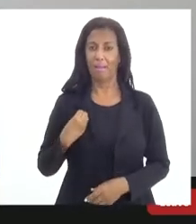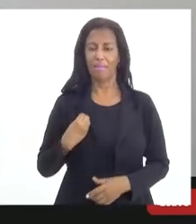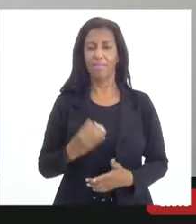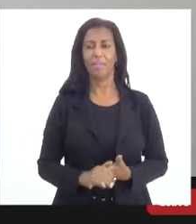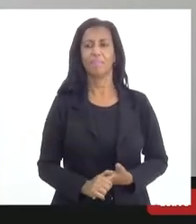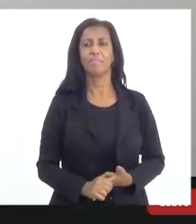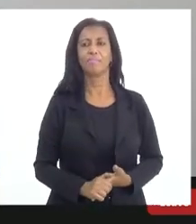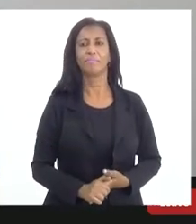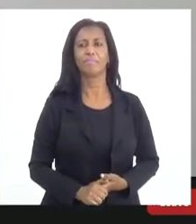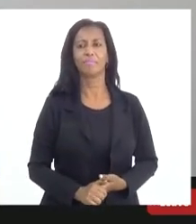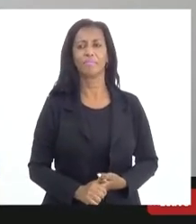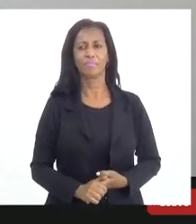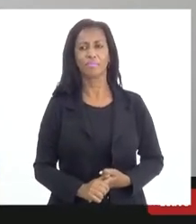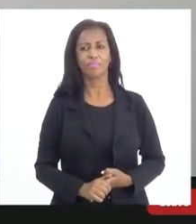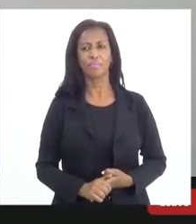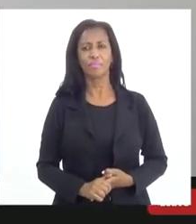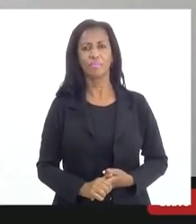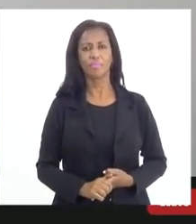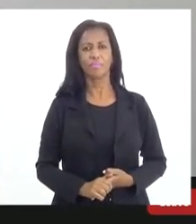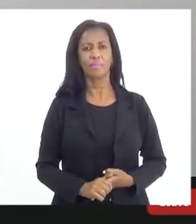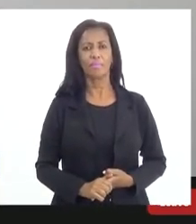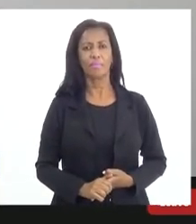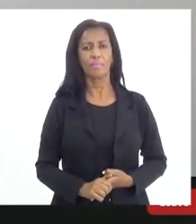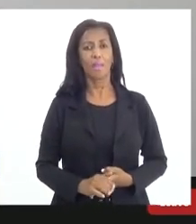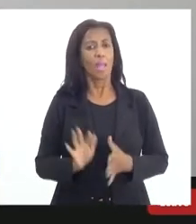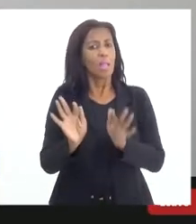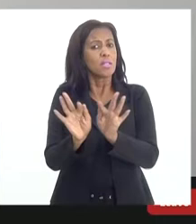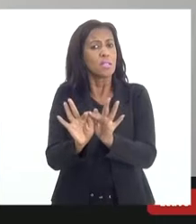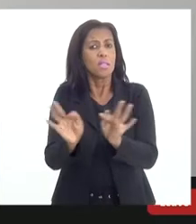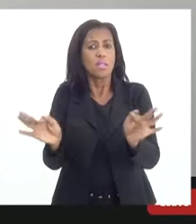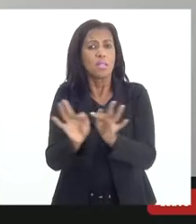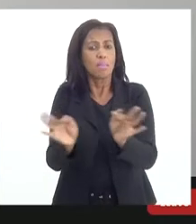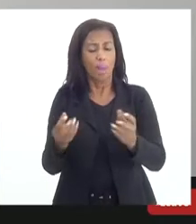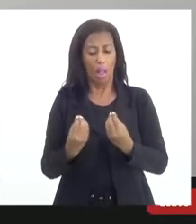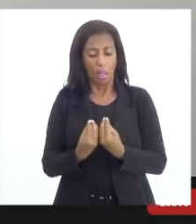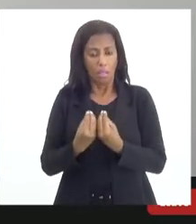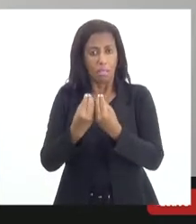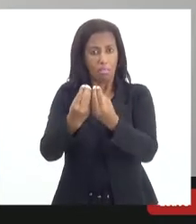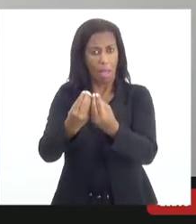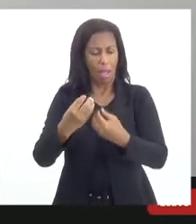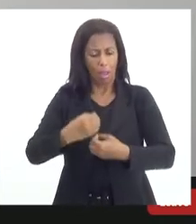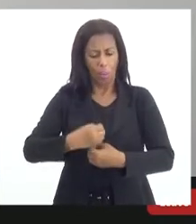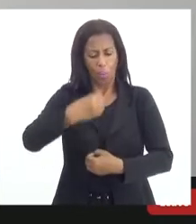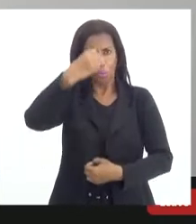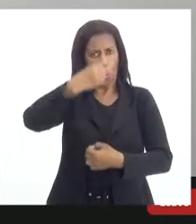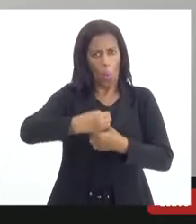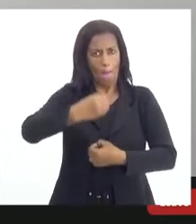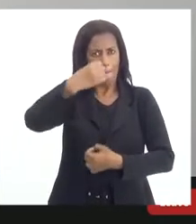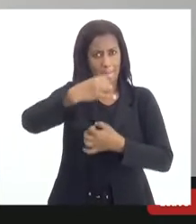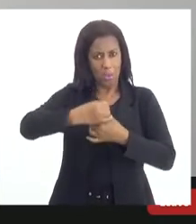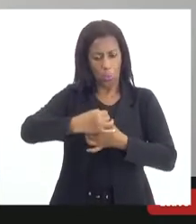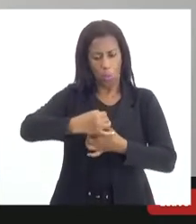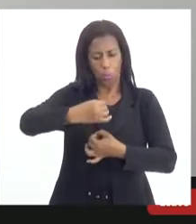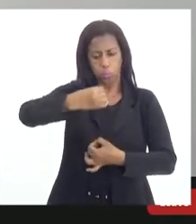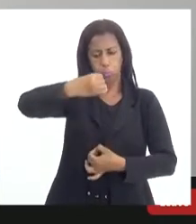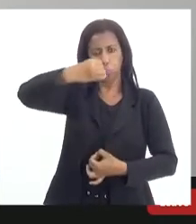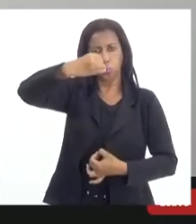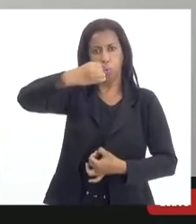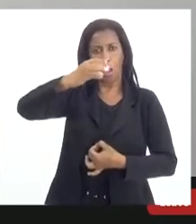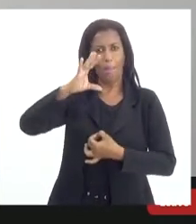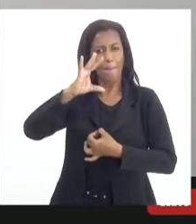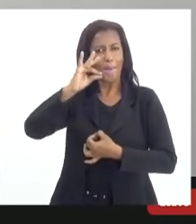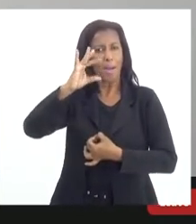é relativamente simples. Então, eu queria fazer essas menções iniciais, que podemos